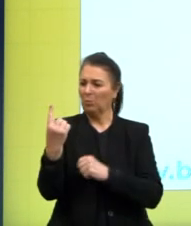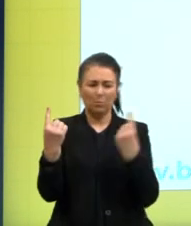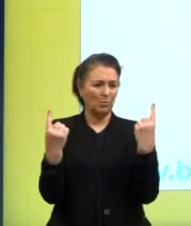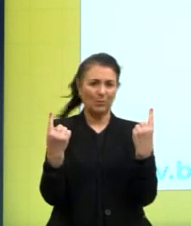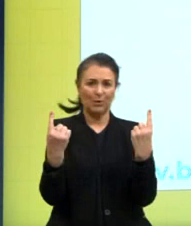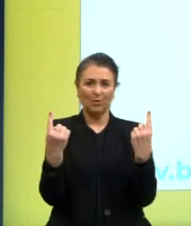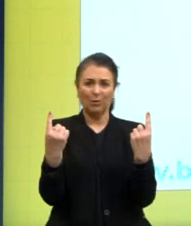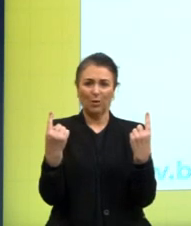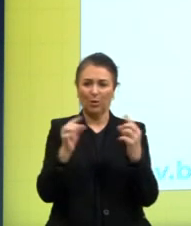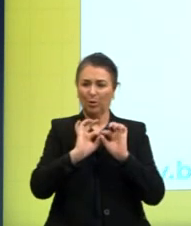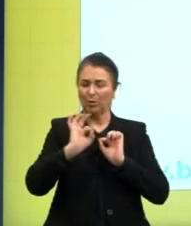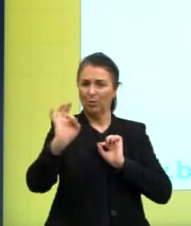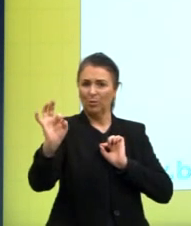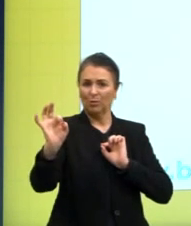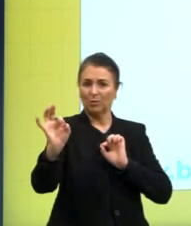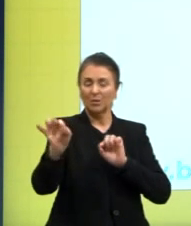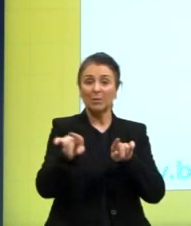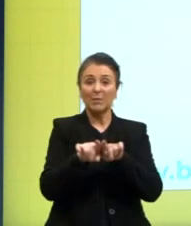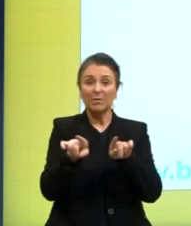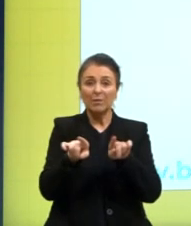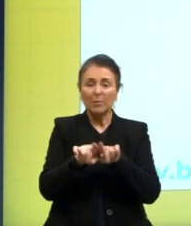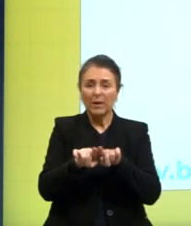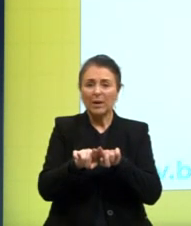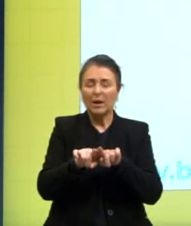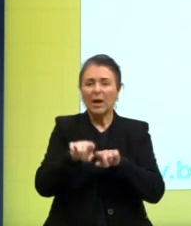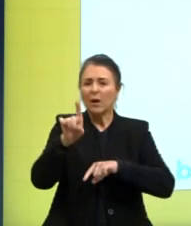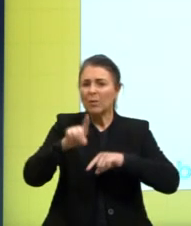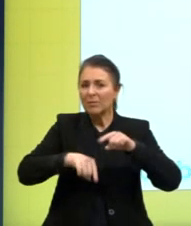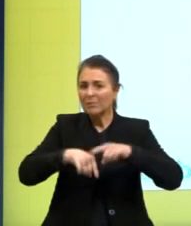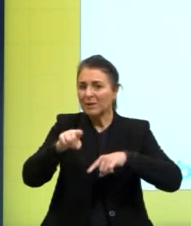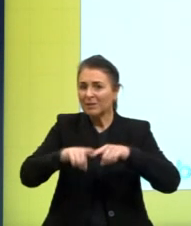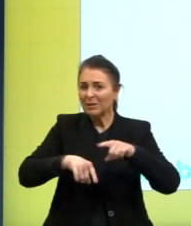tem servido aí como um instrumento de